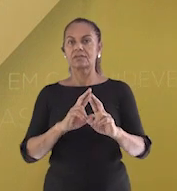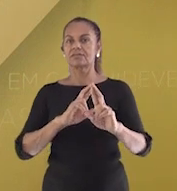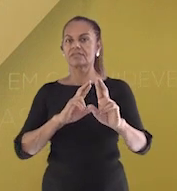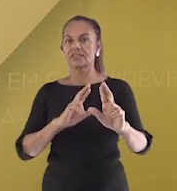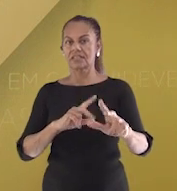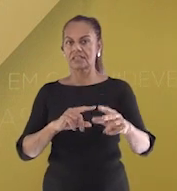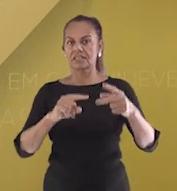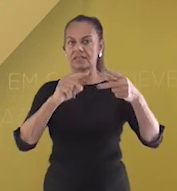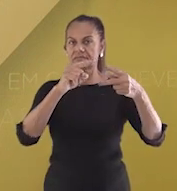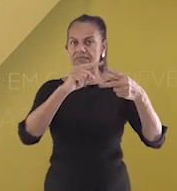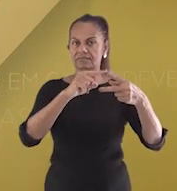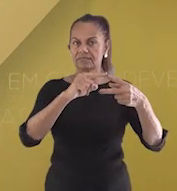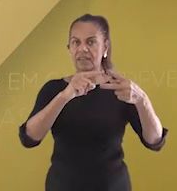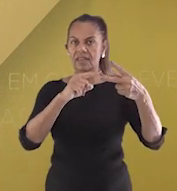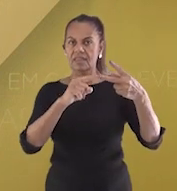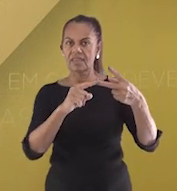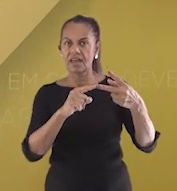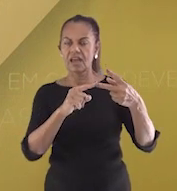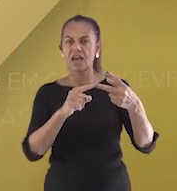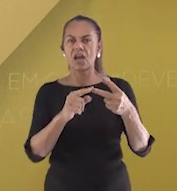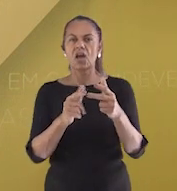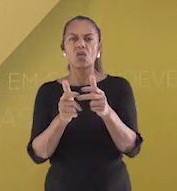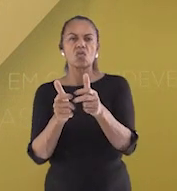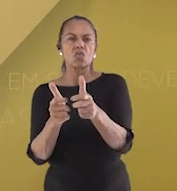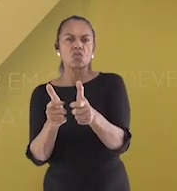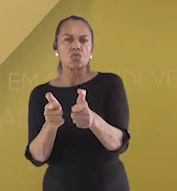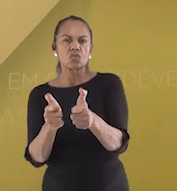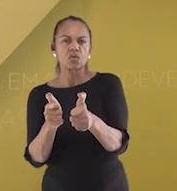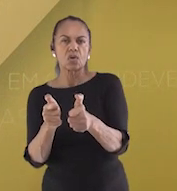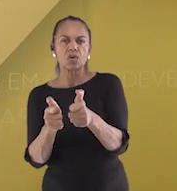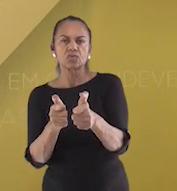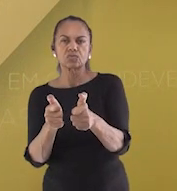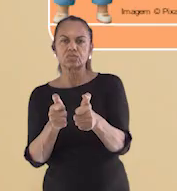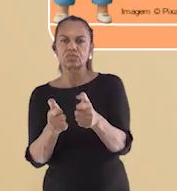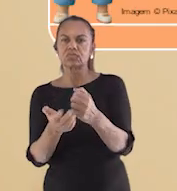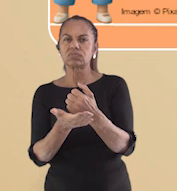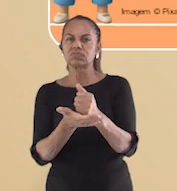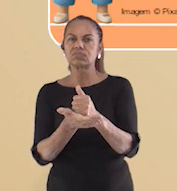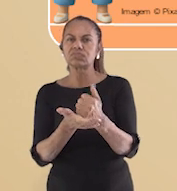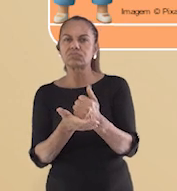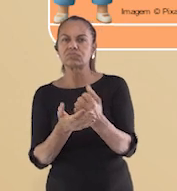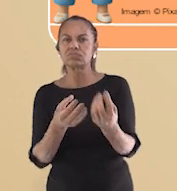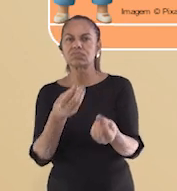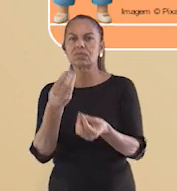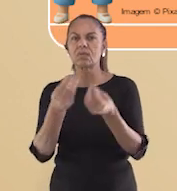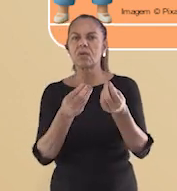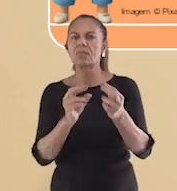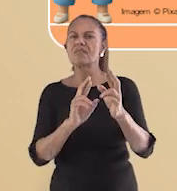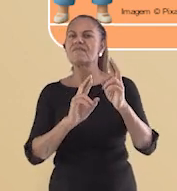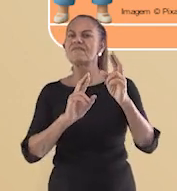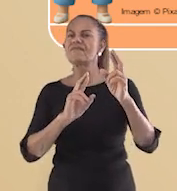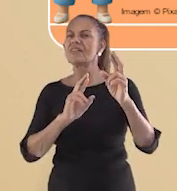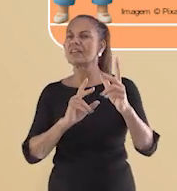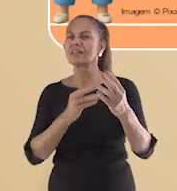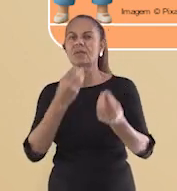do Playstation? Eu vou dar um tempo para vocês pensarem e já volto. Eu